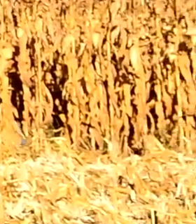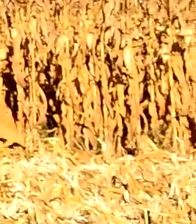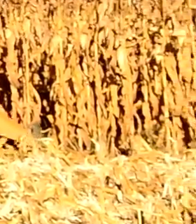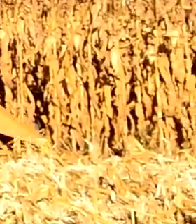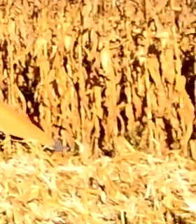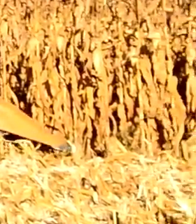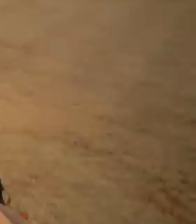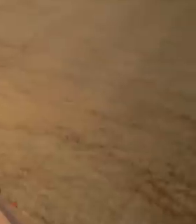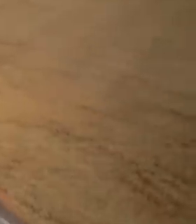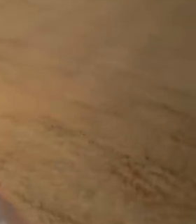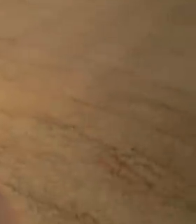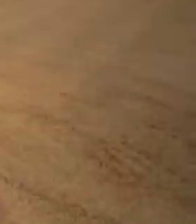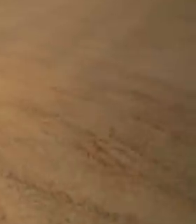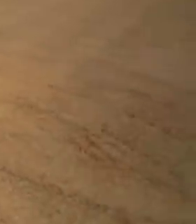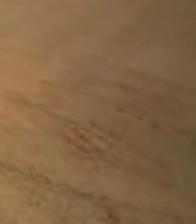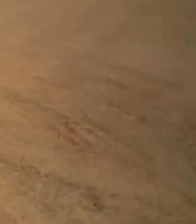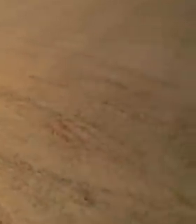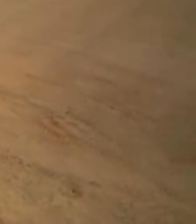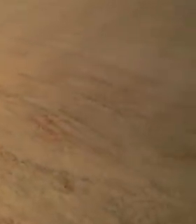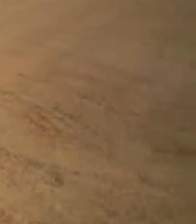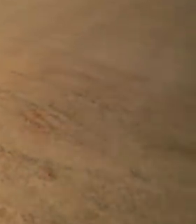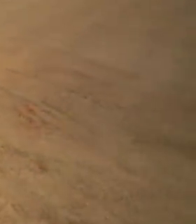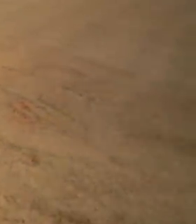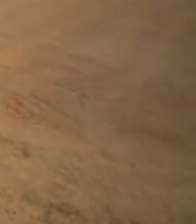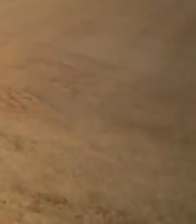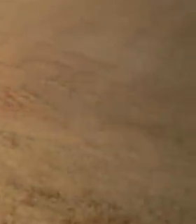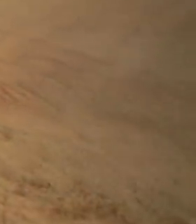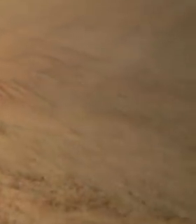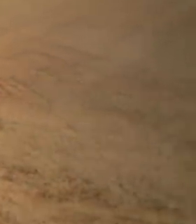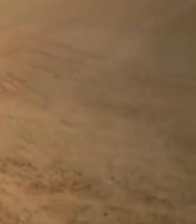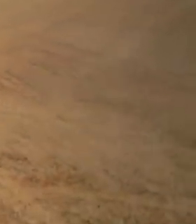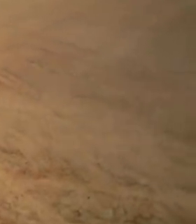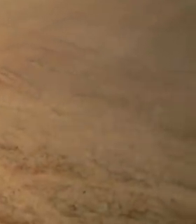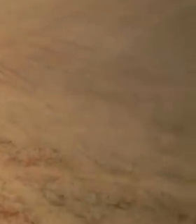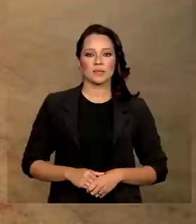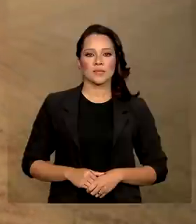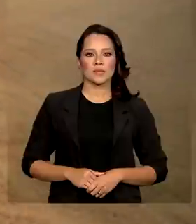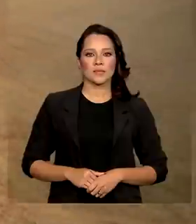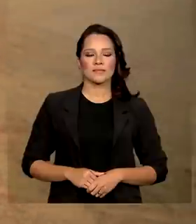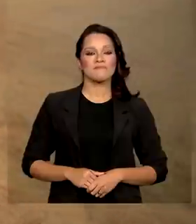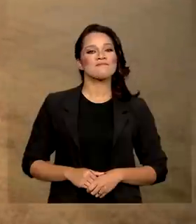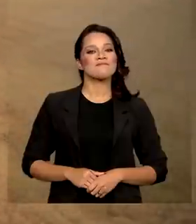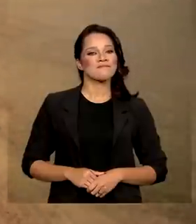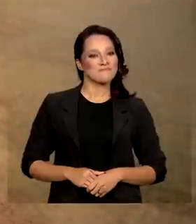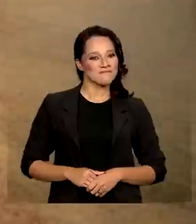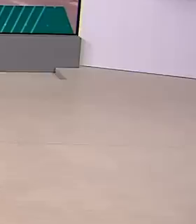2022-2023 deve ser 15% maior do que a anterior.